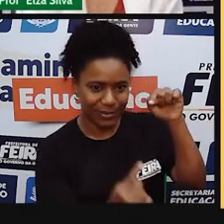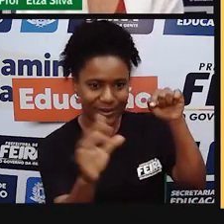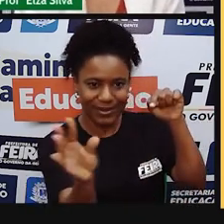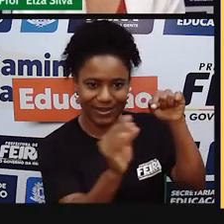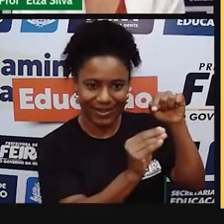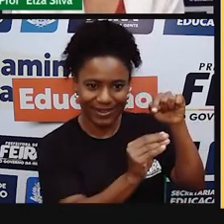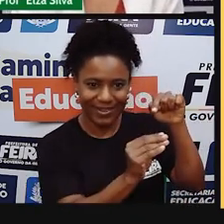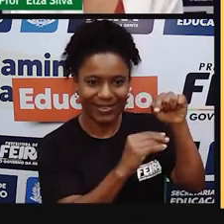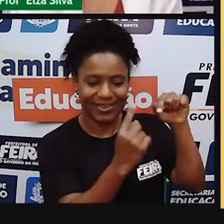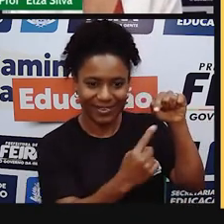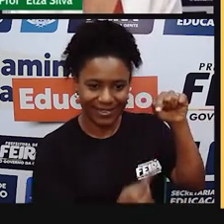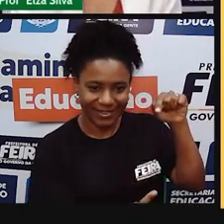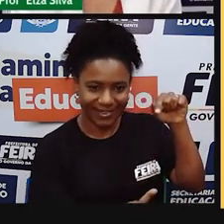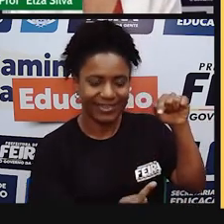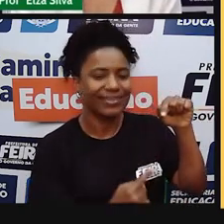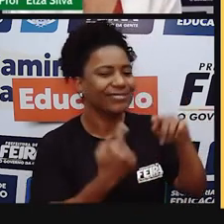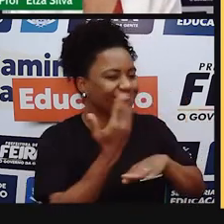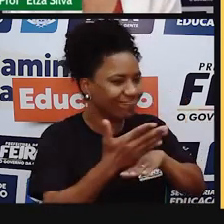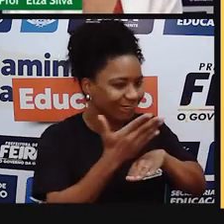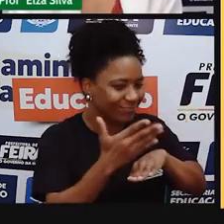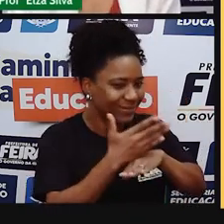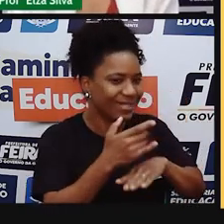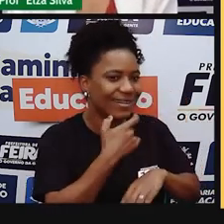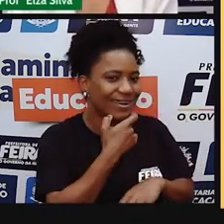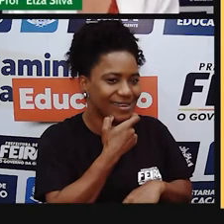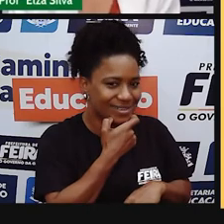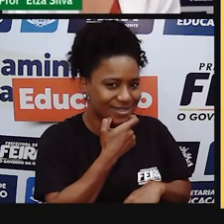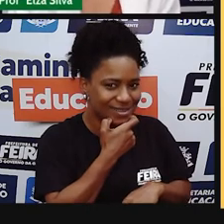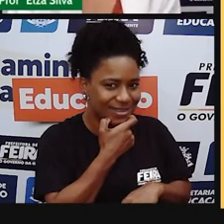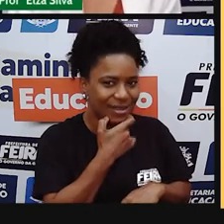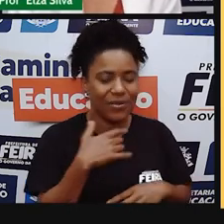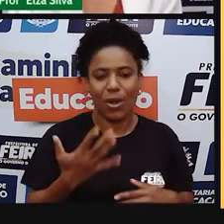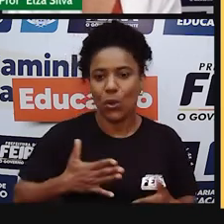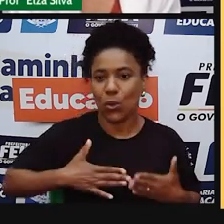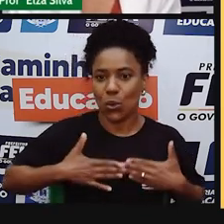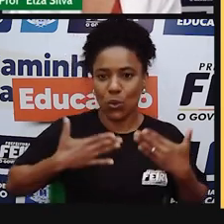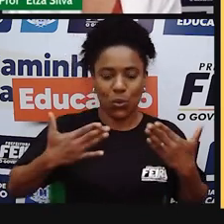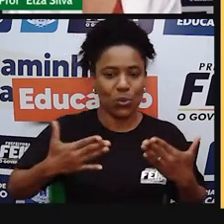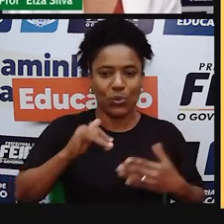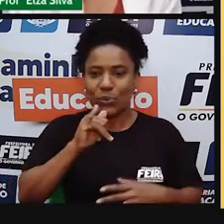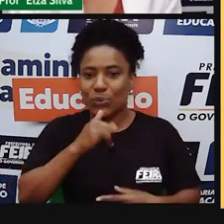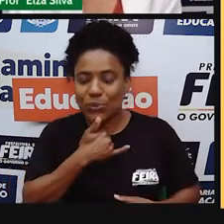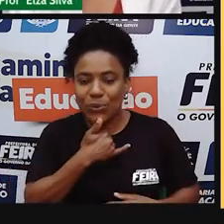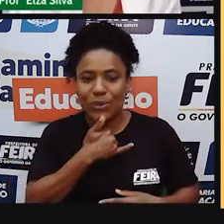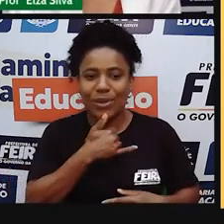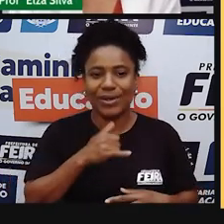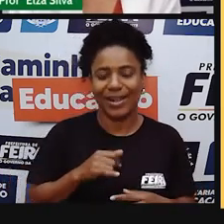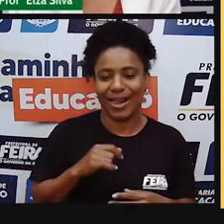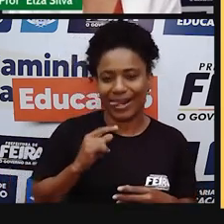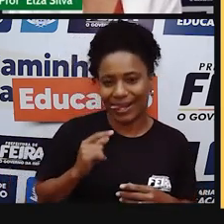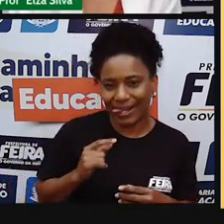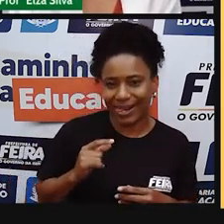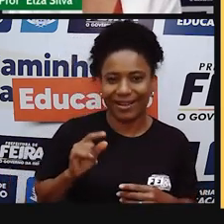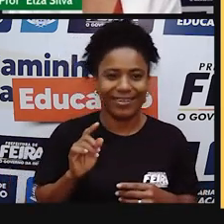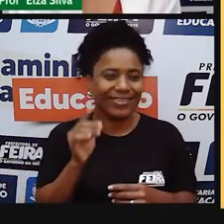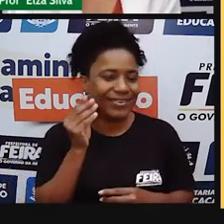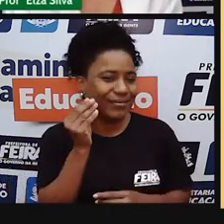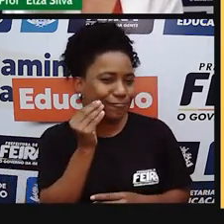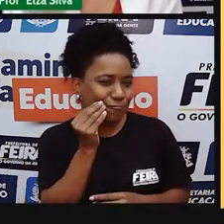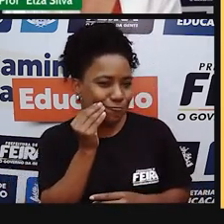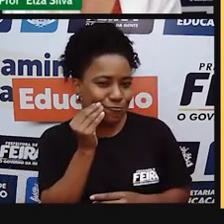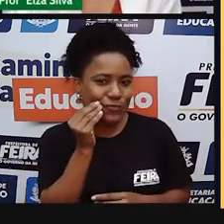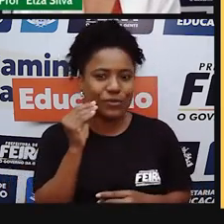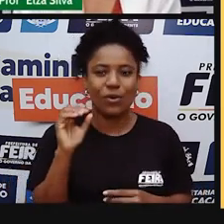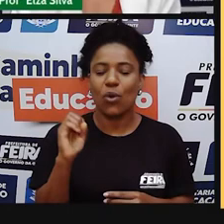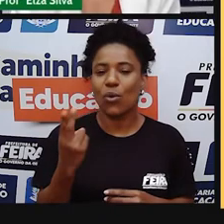e pratique um pouco mais do seu inglês. Surprised, sad, wink, a kiss, relaxity. I prefer